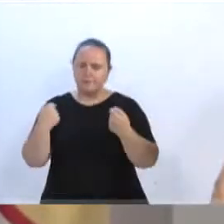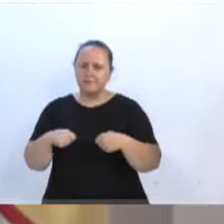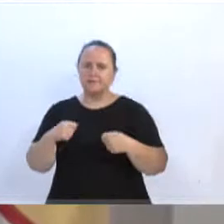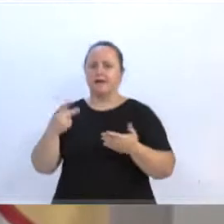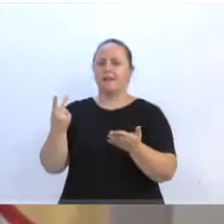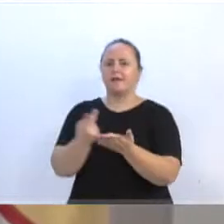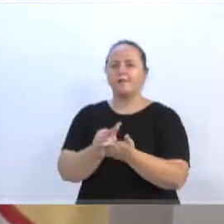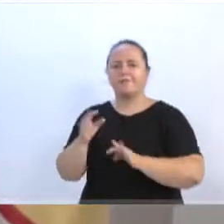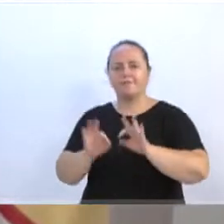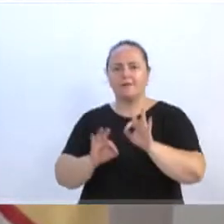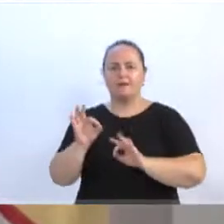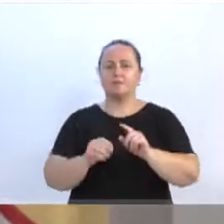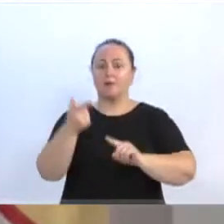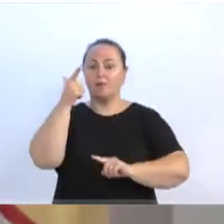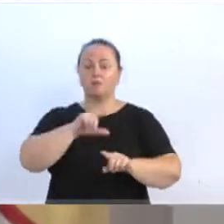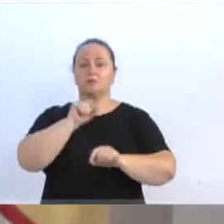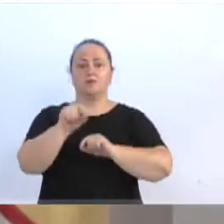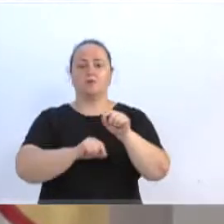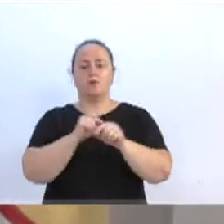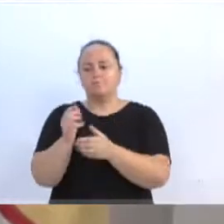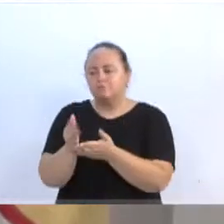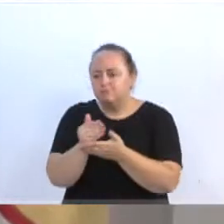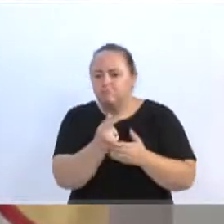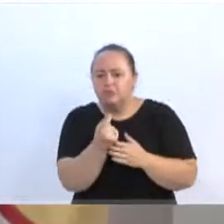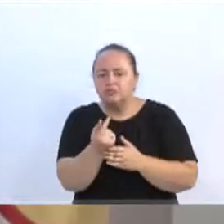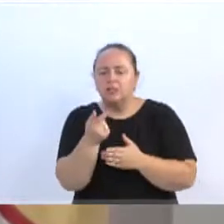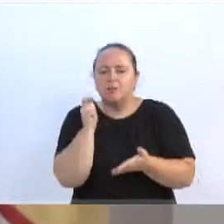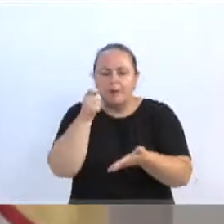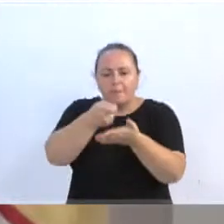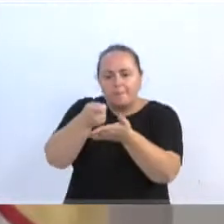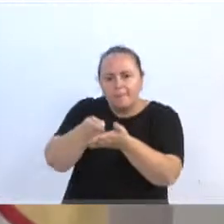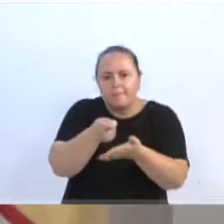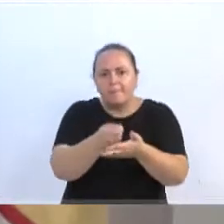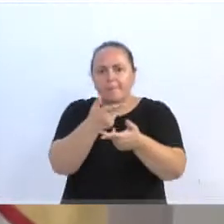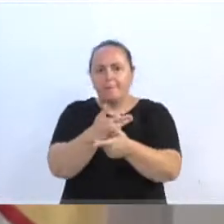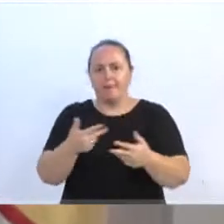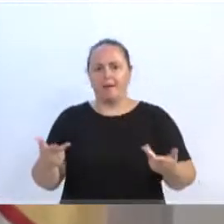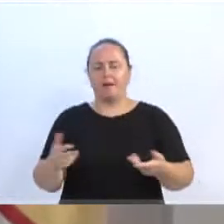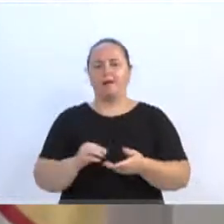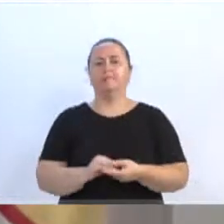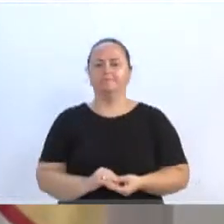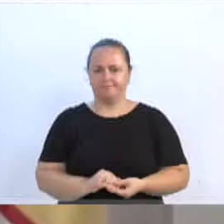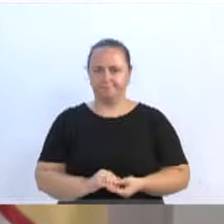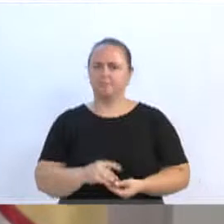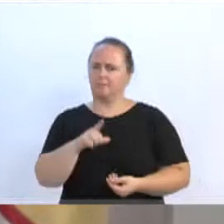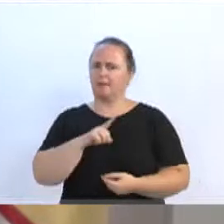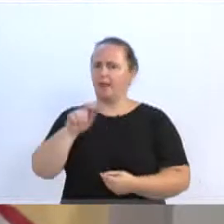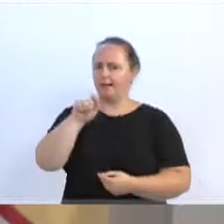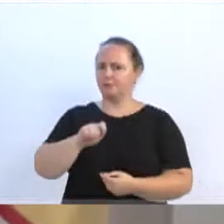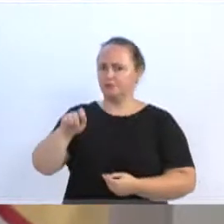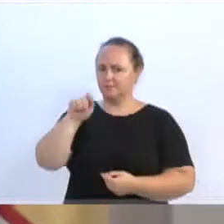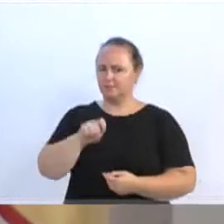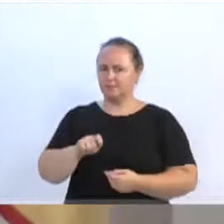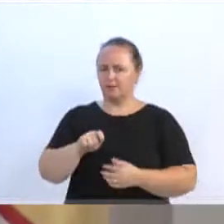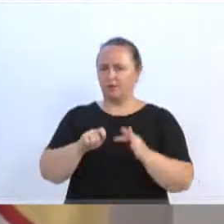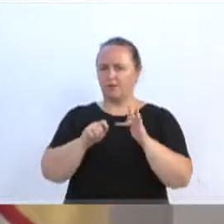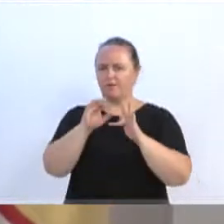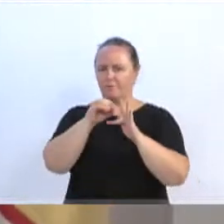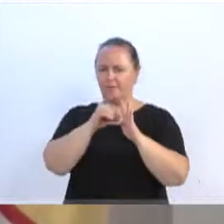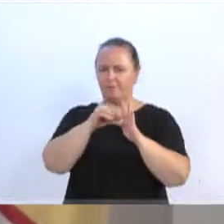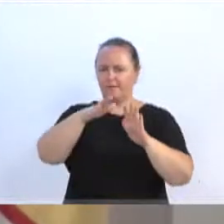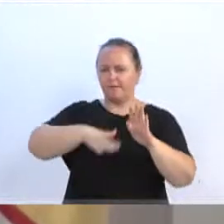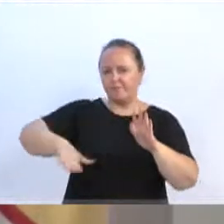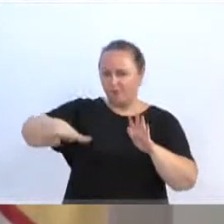levantar fundos, para poder manter. E, ainda mais, a Associação da São Bernardo, digo de passagem, é uma das associações muito bem